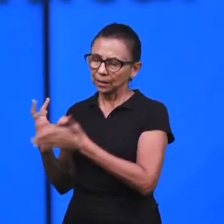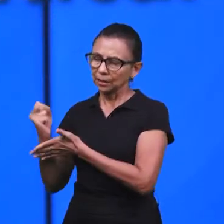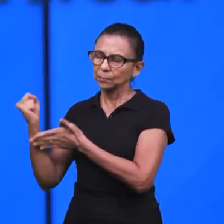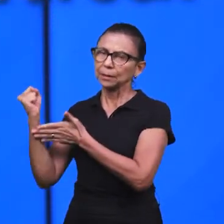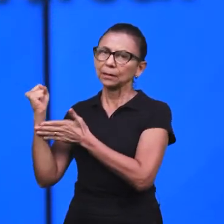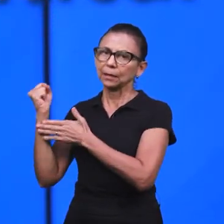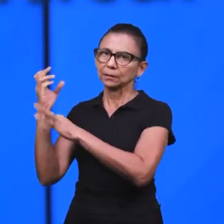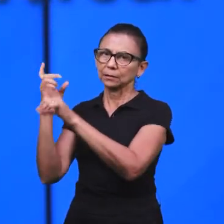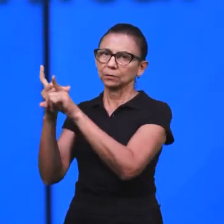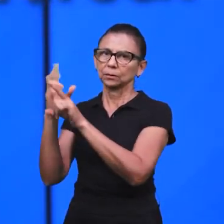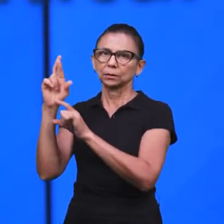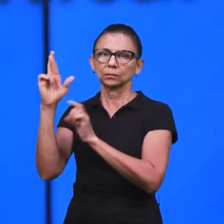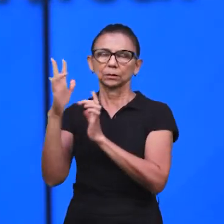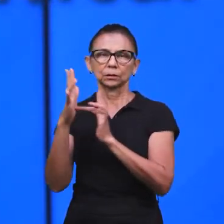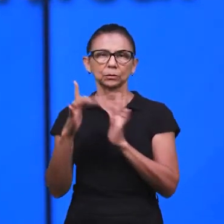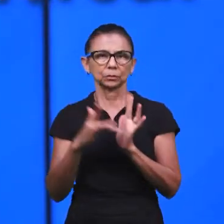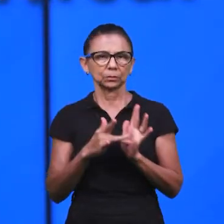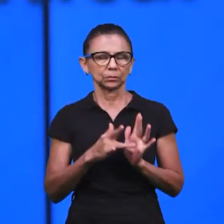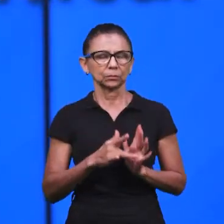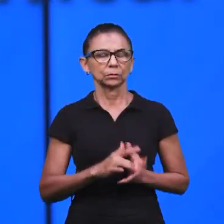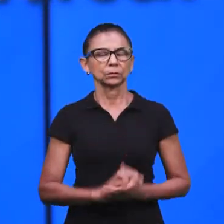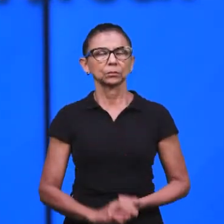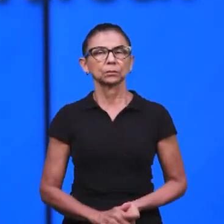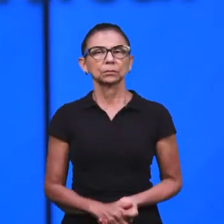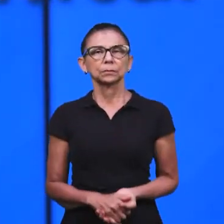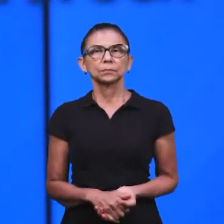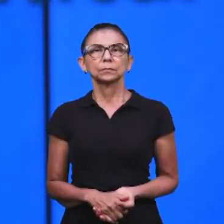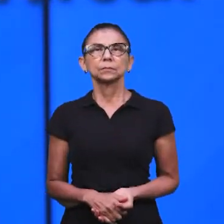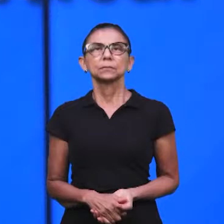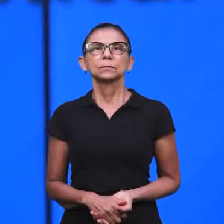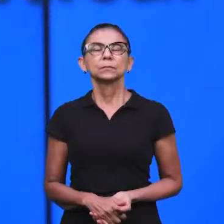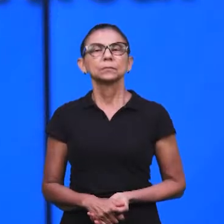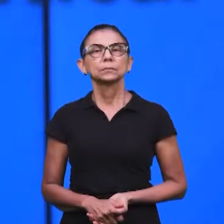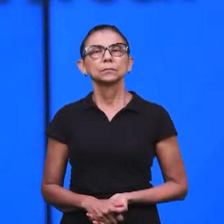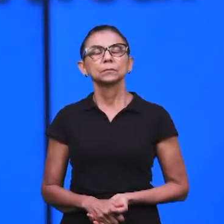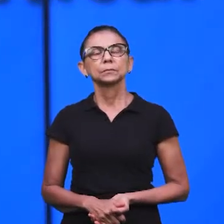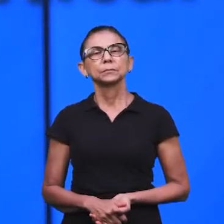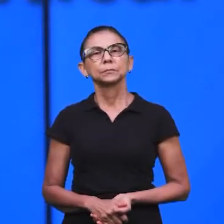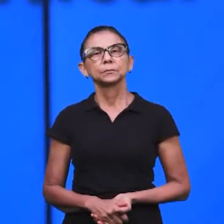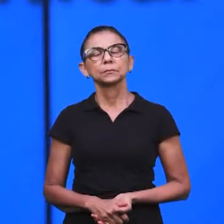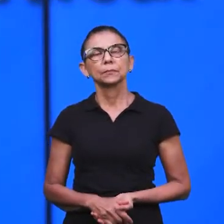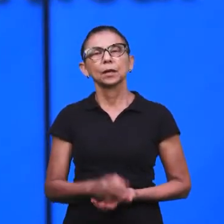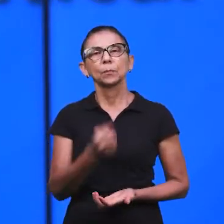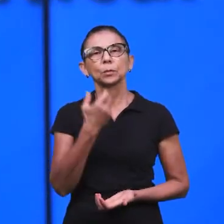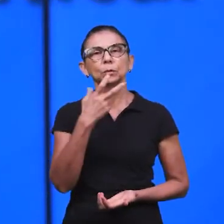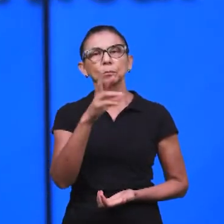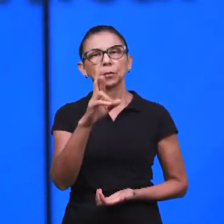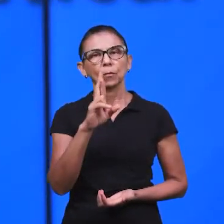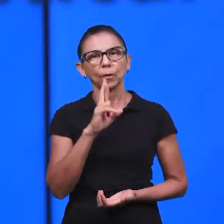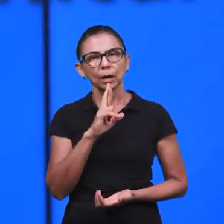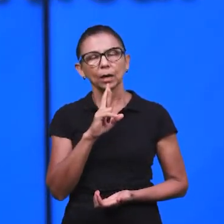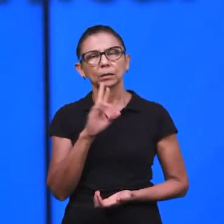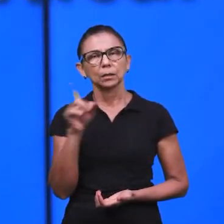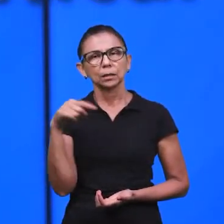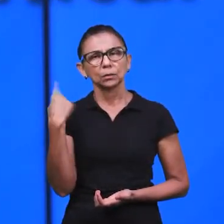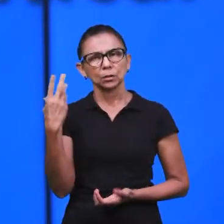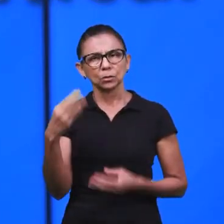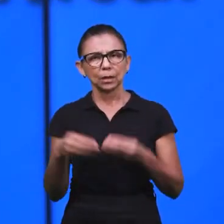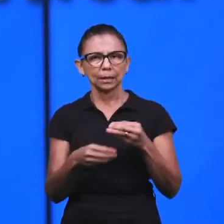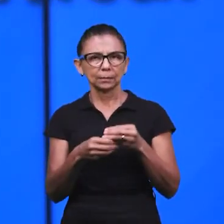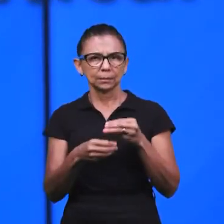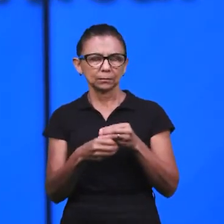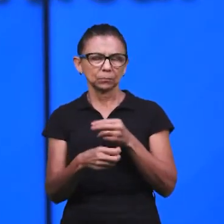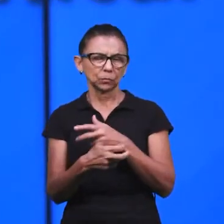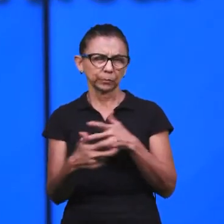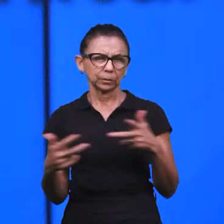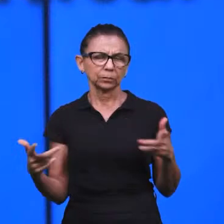igreja é que subirá para o encontro com o Senhor. Muito bem colocado na sua resposta, letra C. e nós fizemos aqui apenas alguns